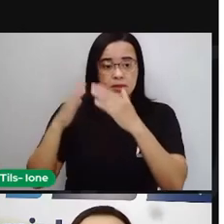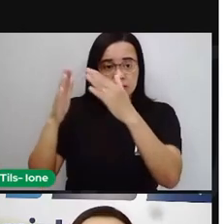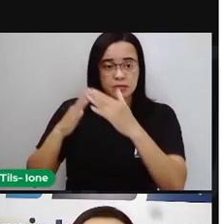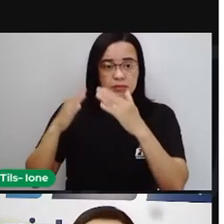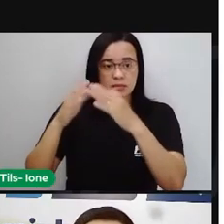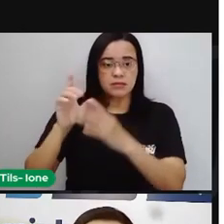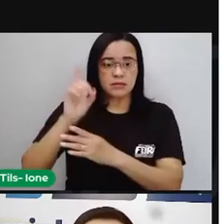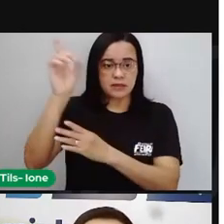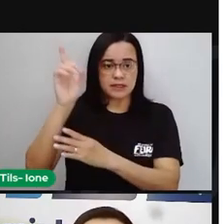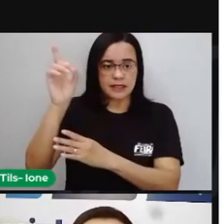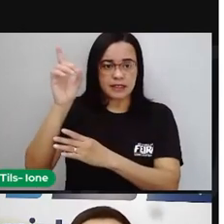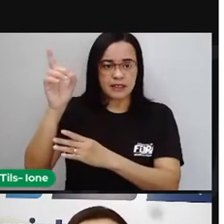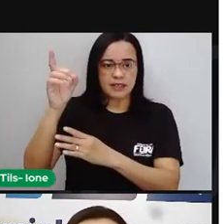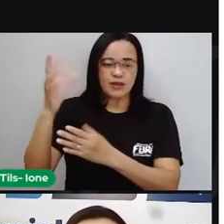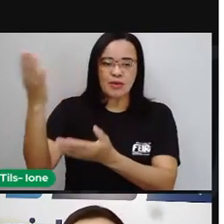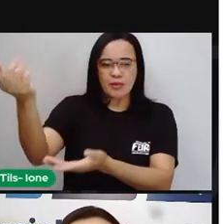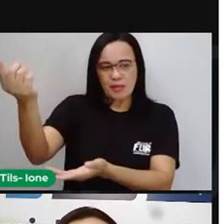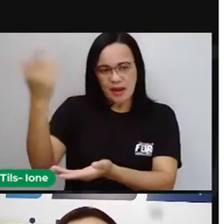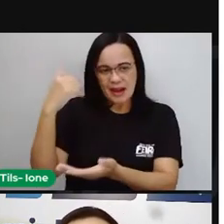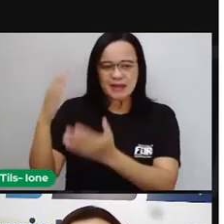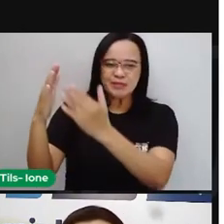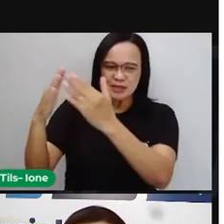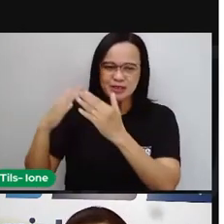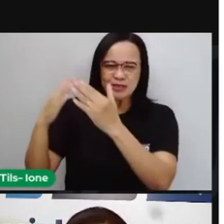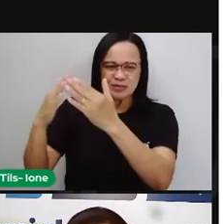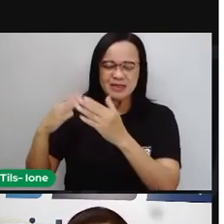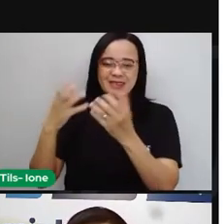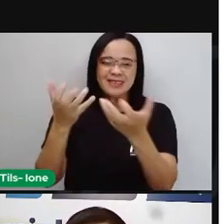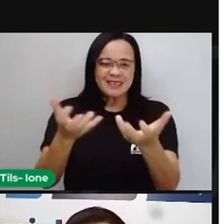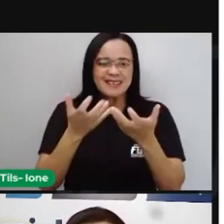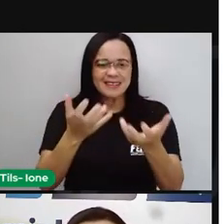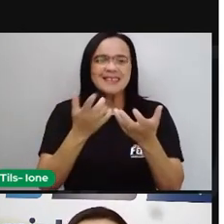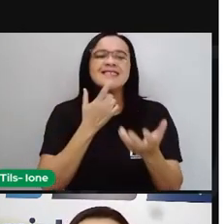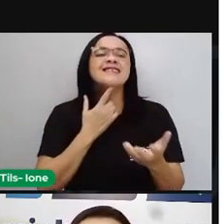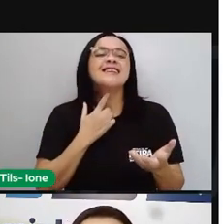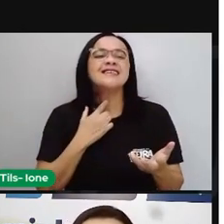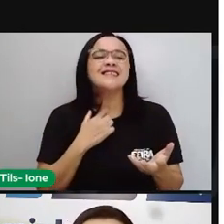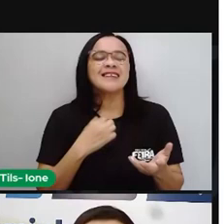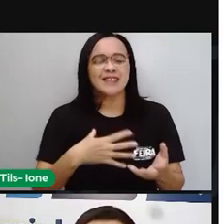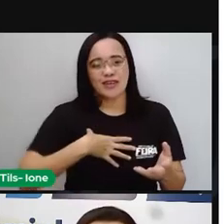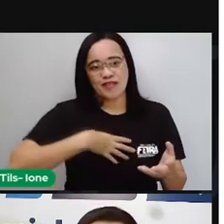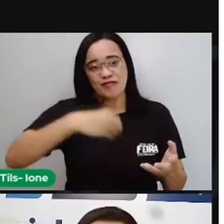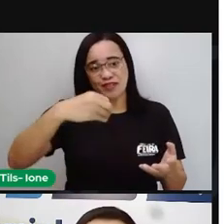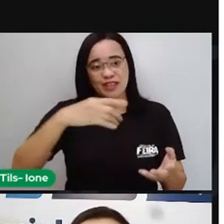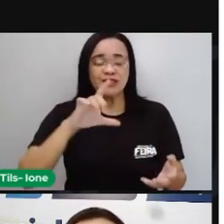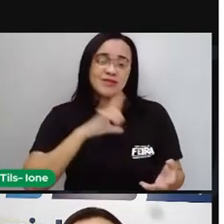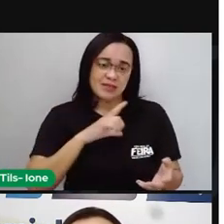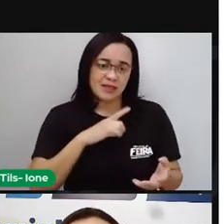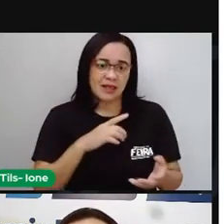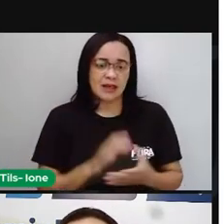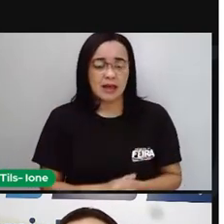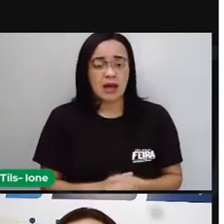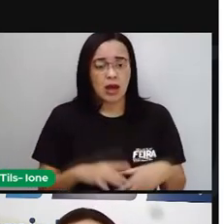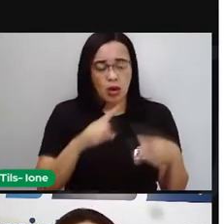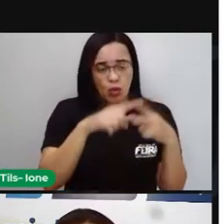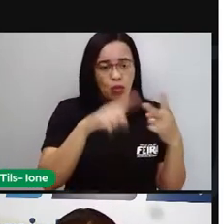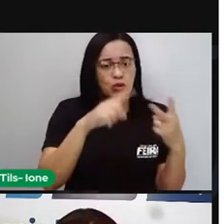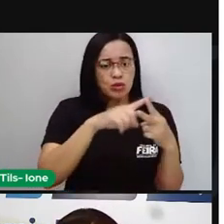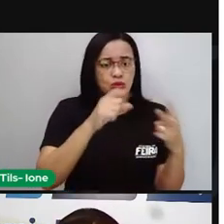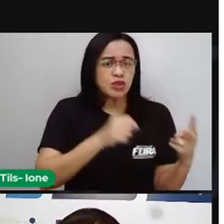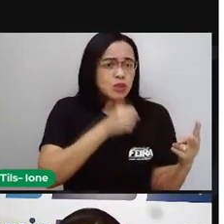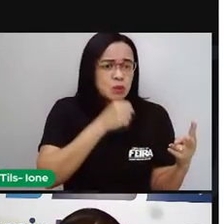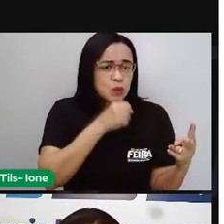criança. E aí, apesar da idade avançada do casal, um anjo apareceu e comunicou que Ana